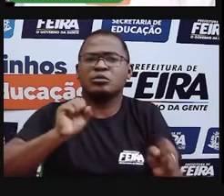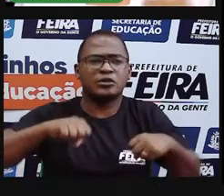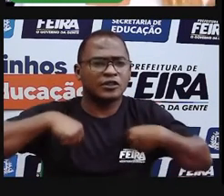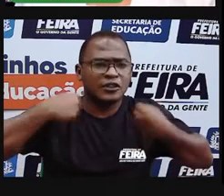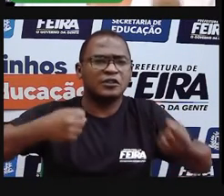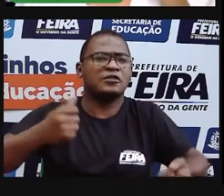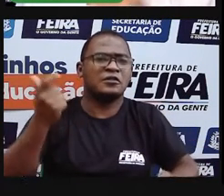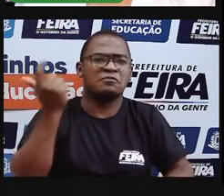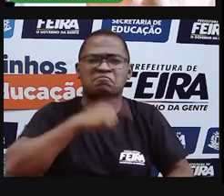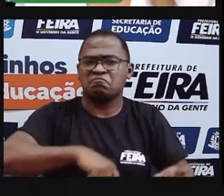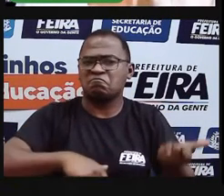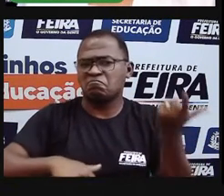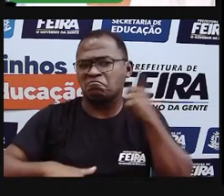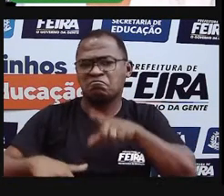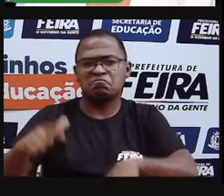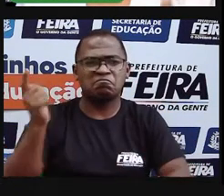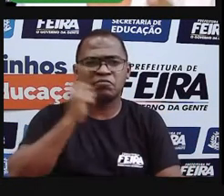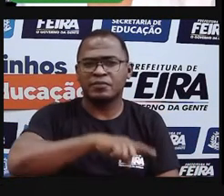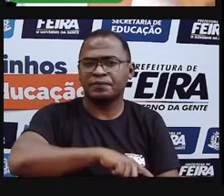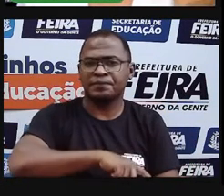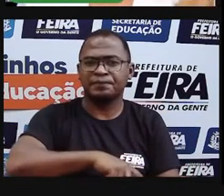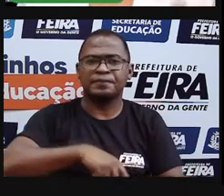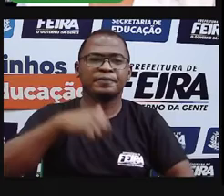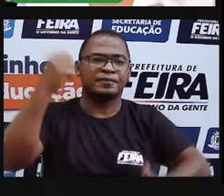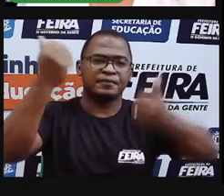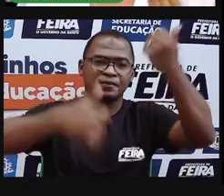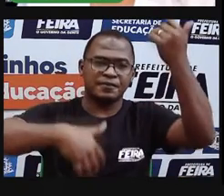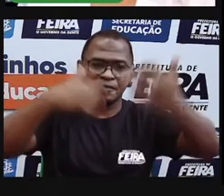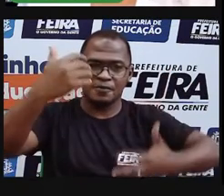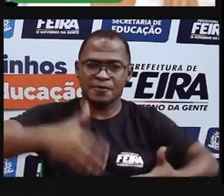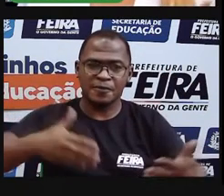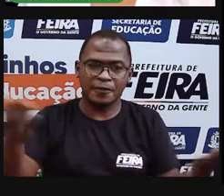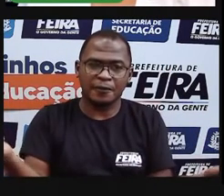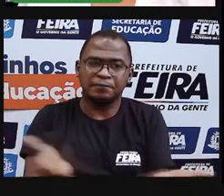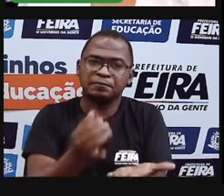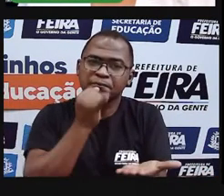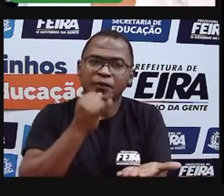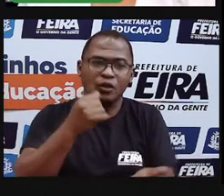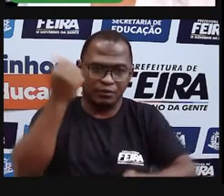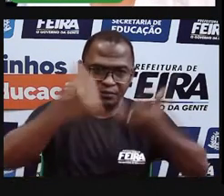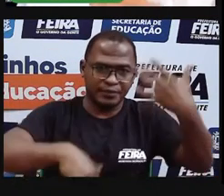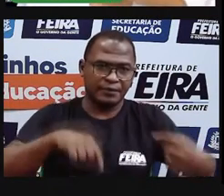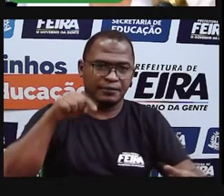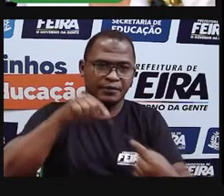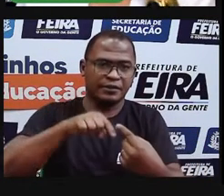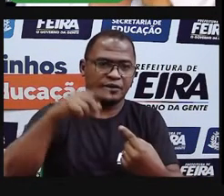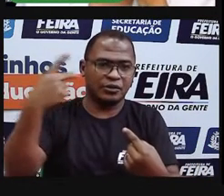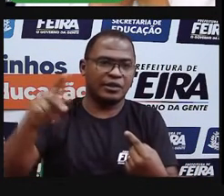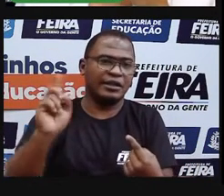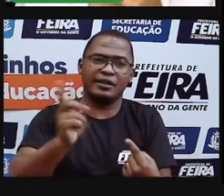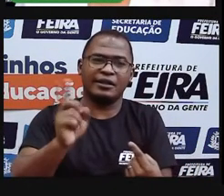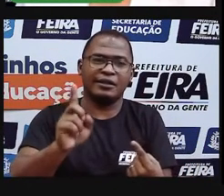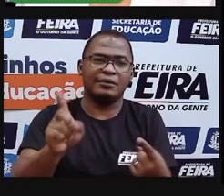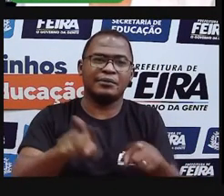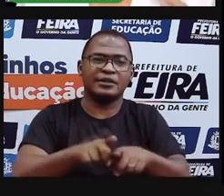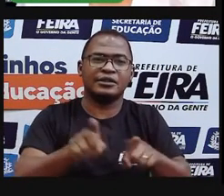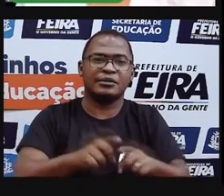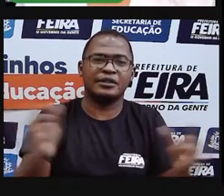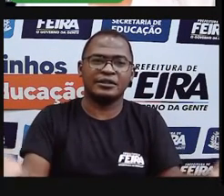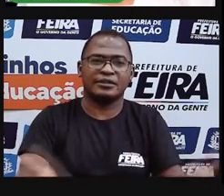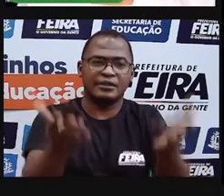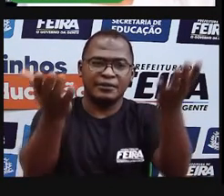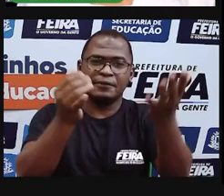mas a nossa aula não vai ser sobre ele, tá? Mas ele traz uma mensagem muito bonita quando diz assim, a educação é a arma